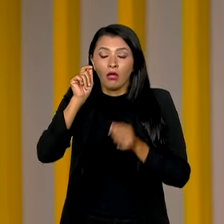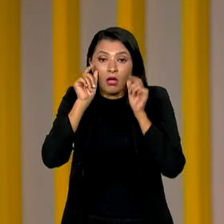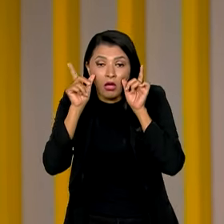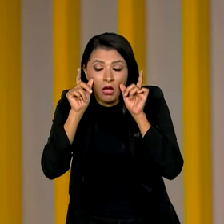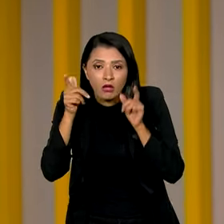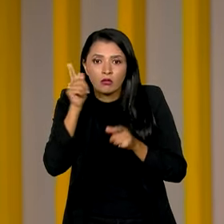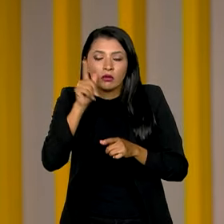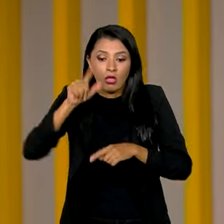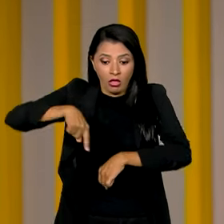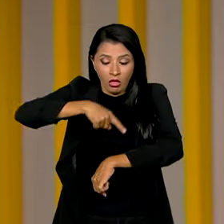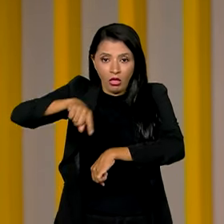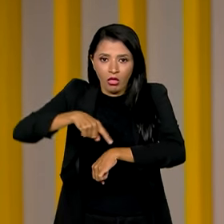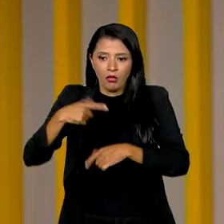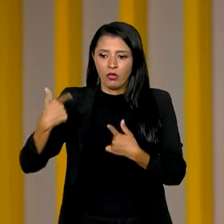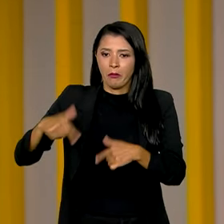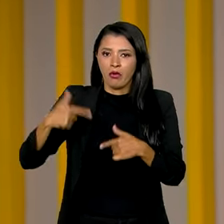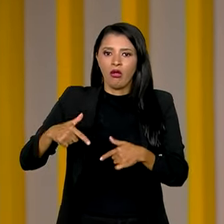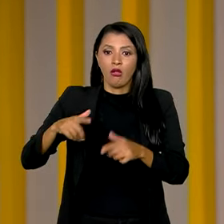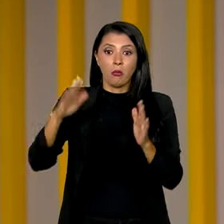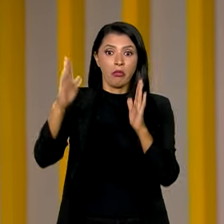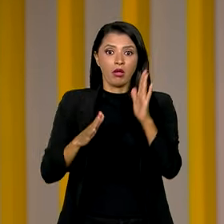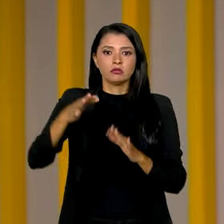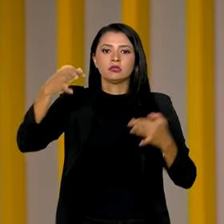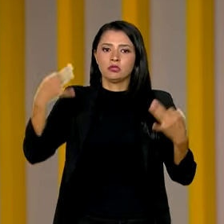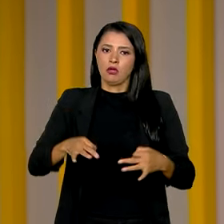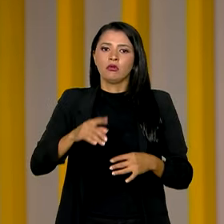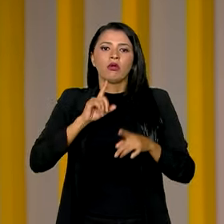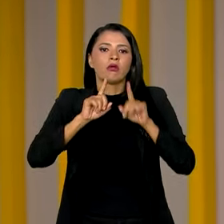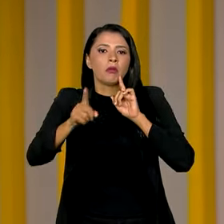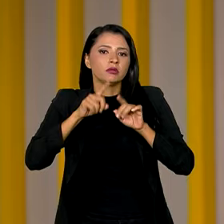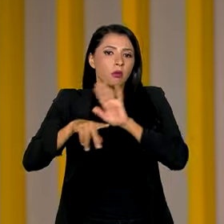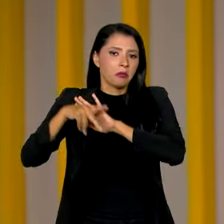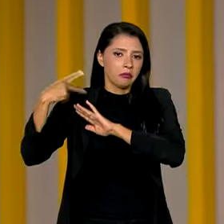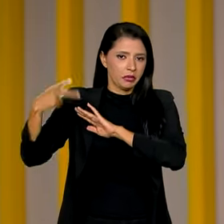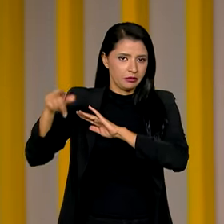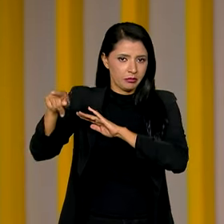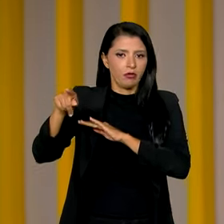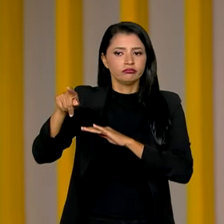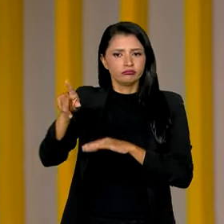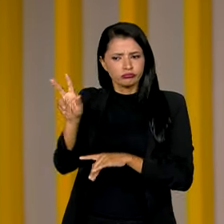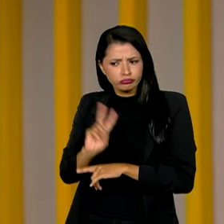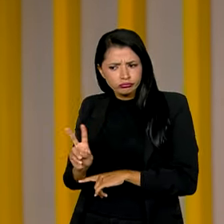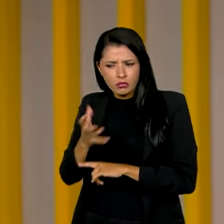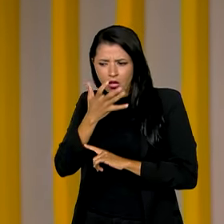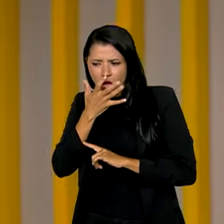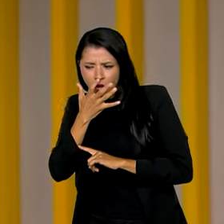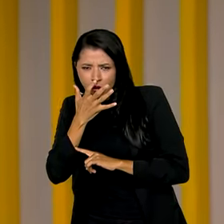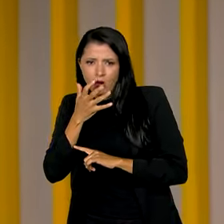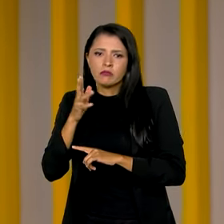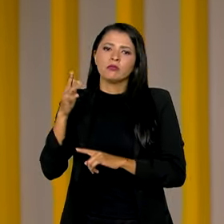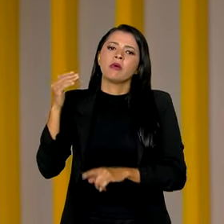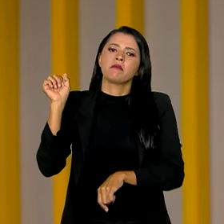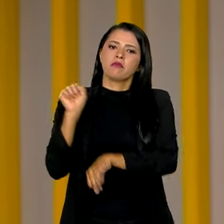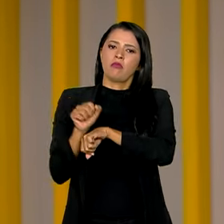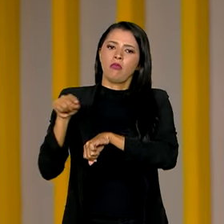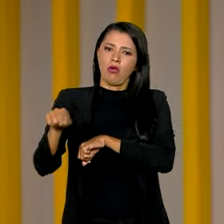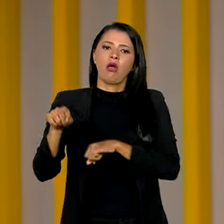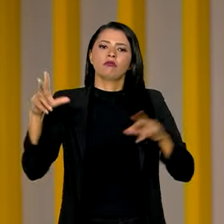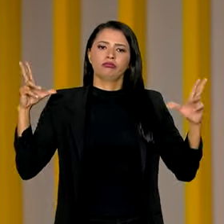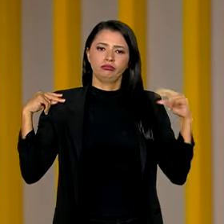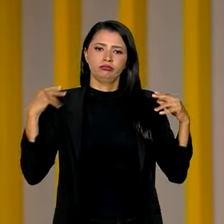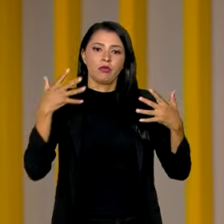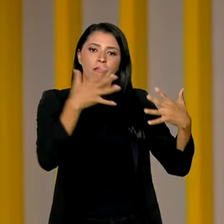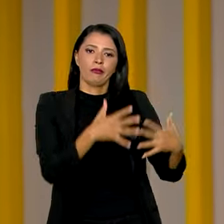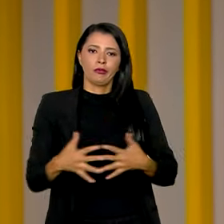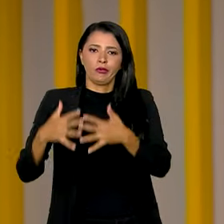prazos dados nas entregas são as principais queixas. Agora a fiscalização está em cima para impedir que os caminhoneiros